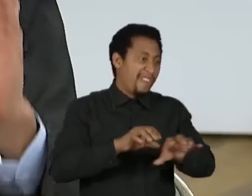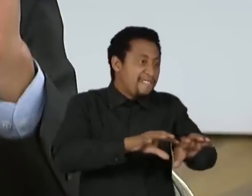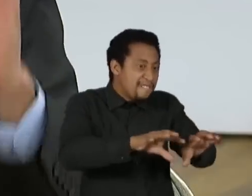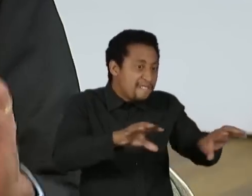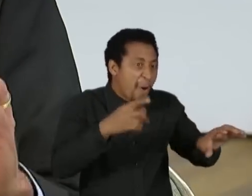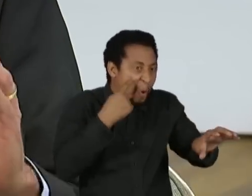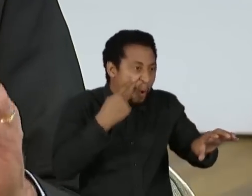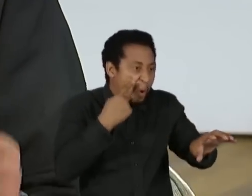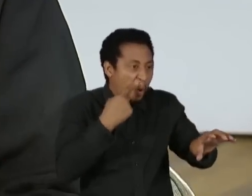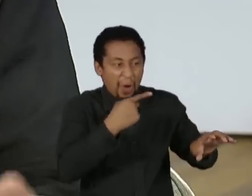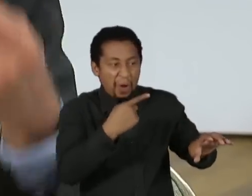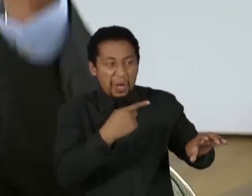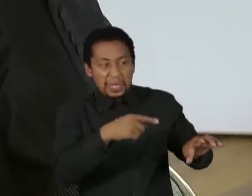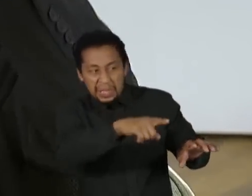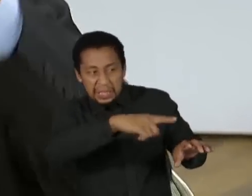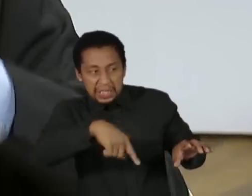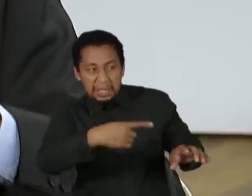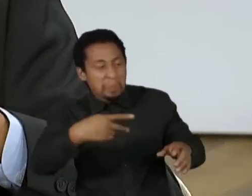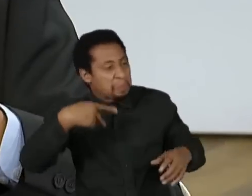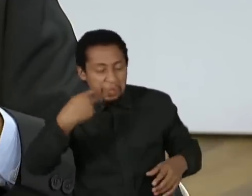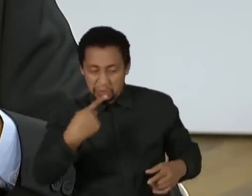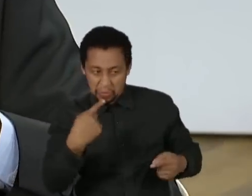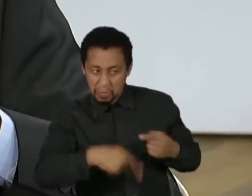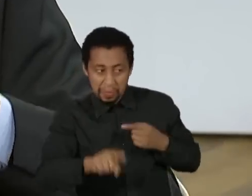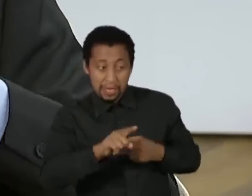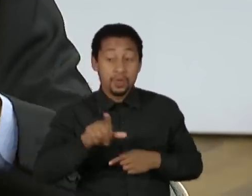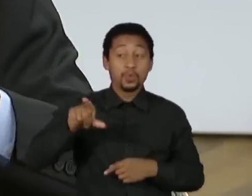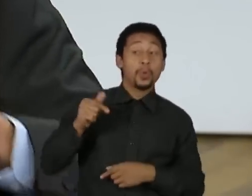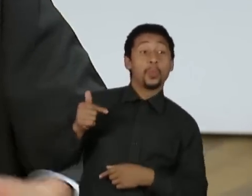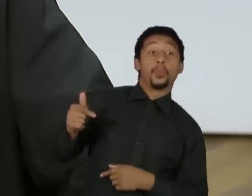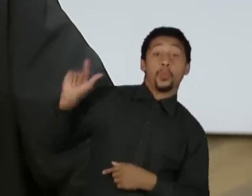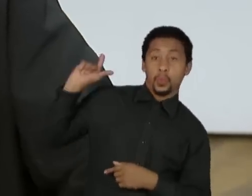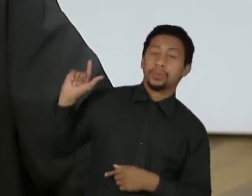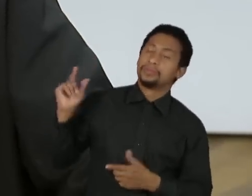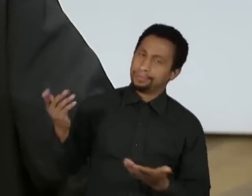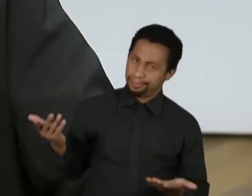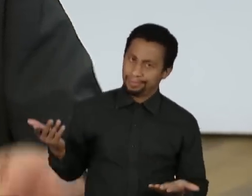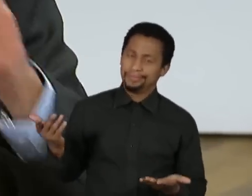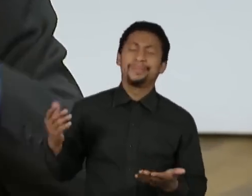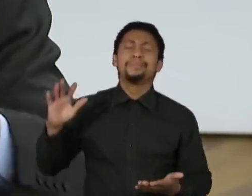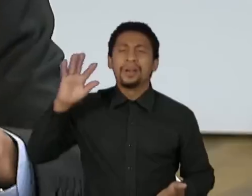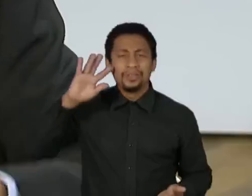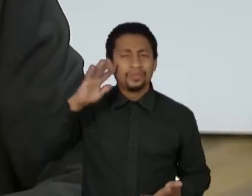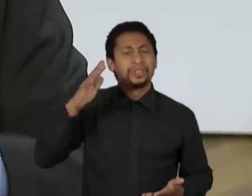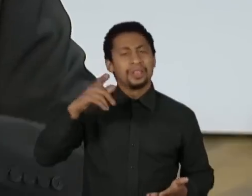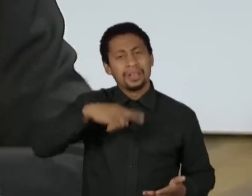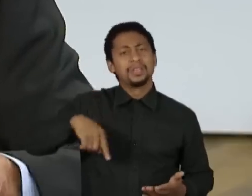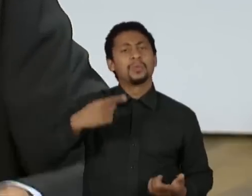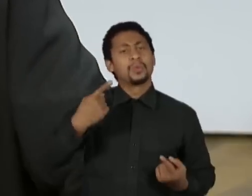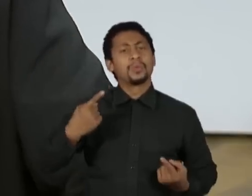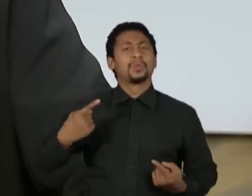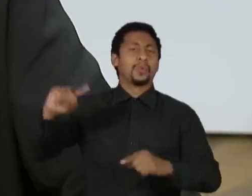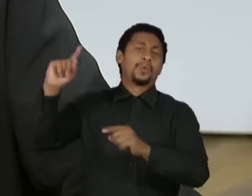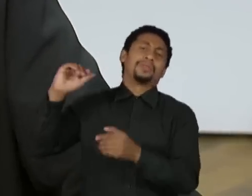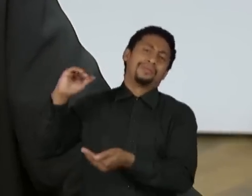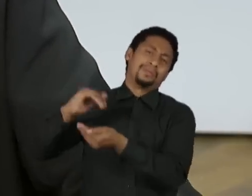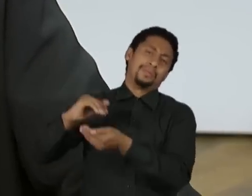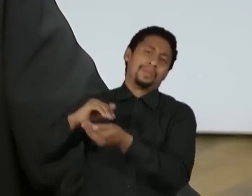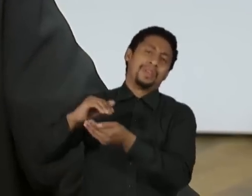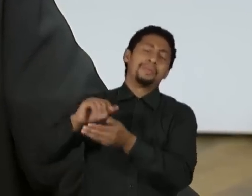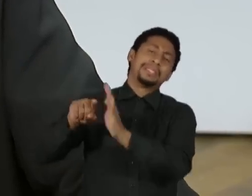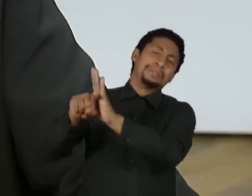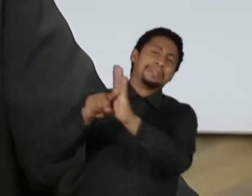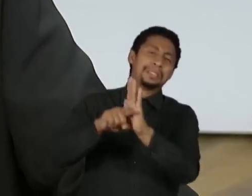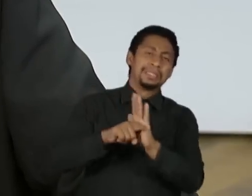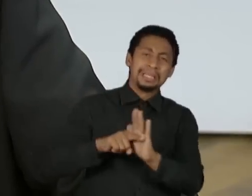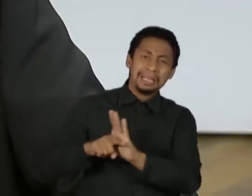antipolítico vem da Lava Jato. Como o discurso antissupremo, o ataque ao Supremo. Investigações que foram deflagradas